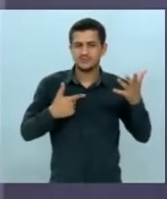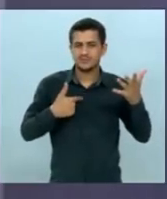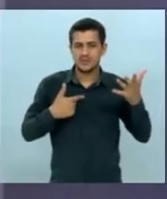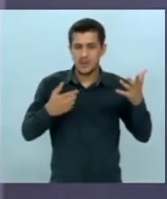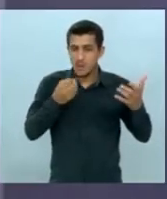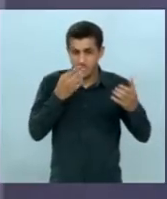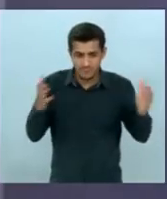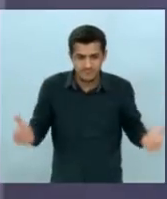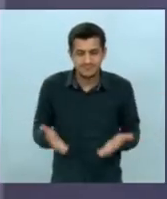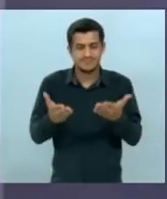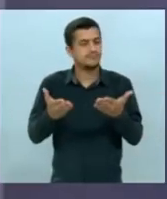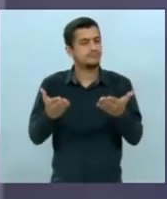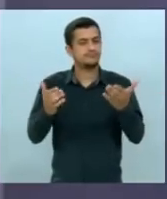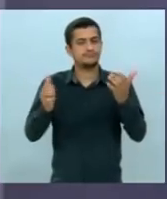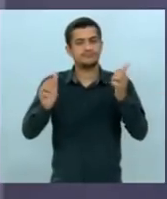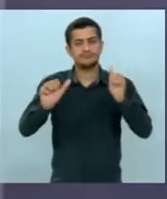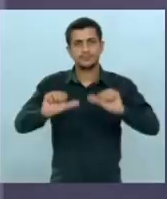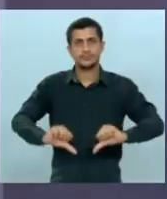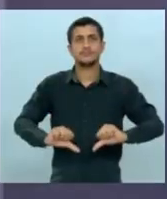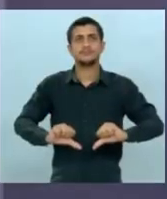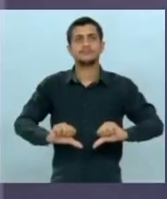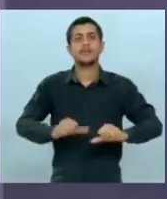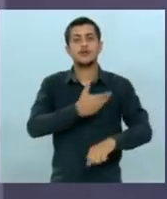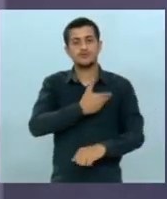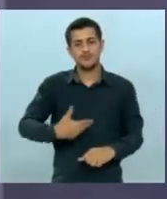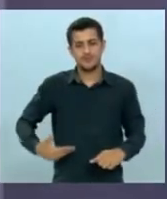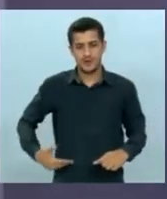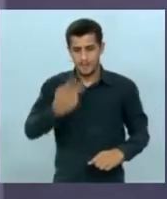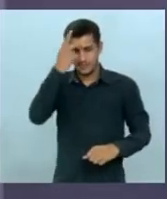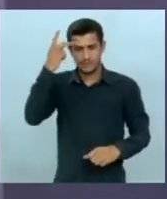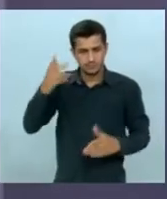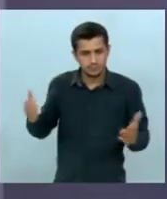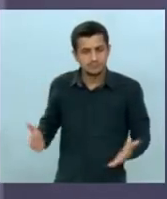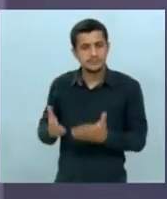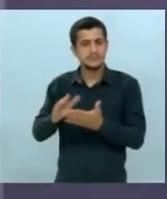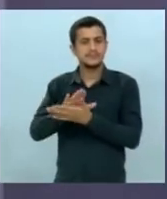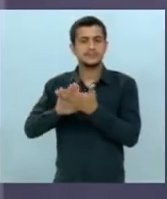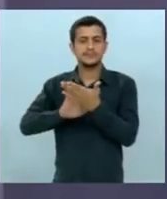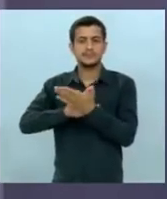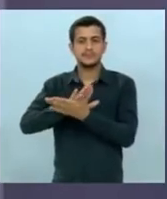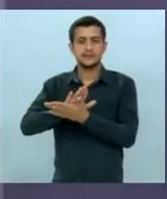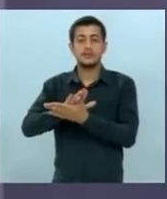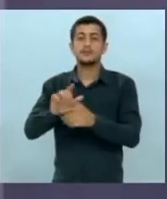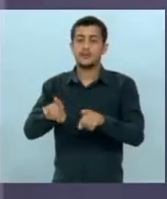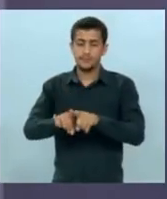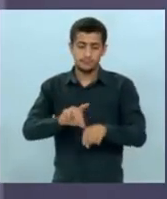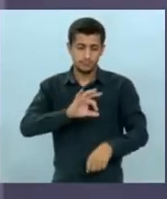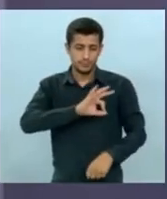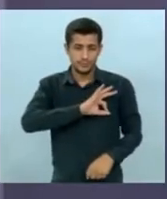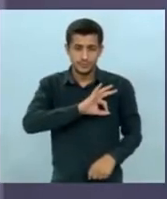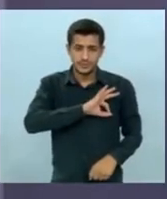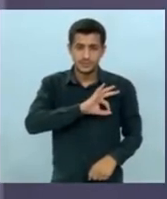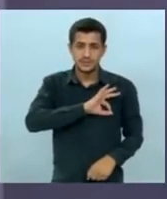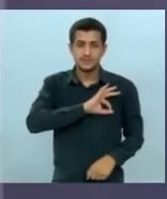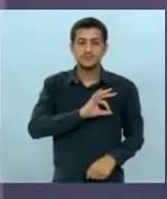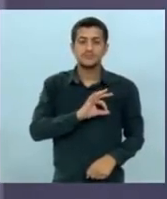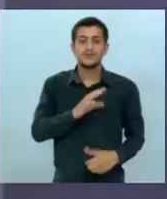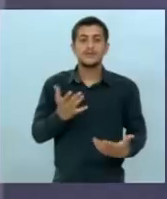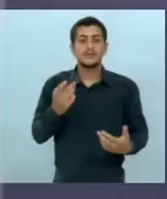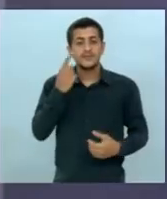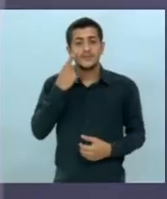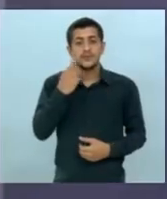no período do seu governo a respeito dos servidores públicos, policiais militares. Quantos têm,